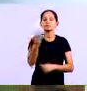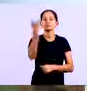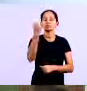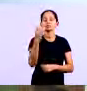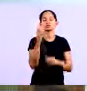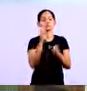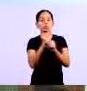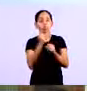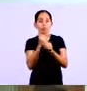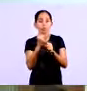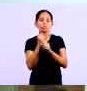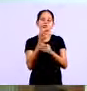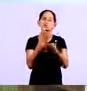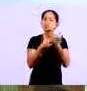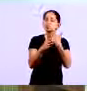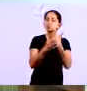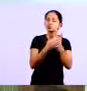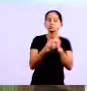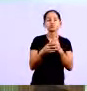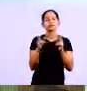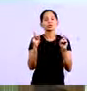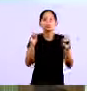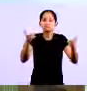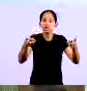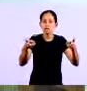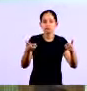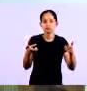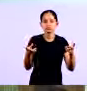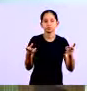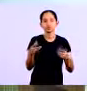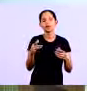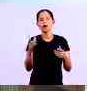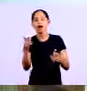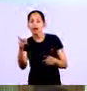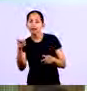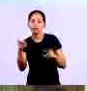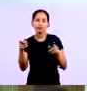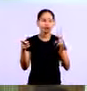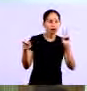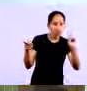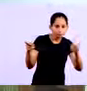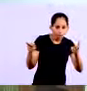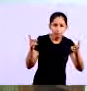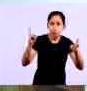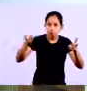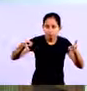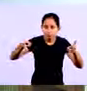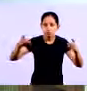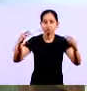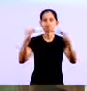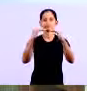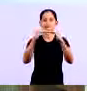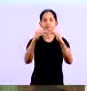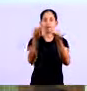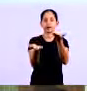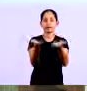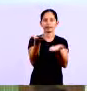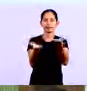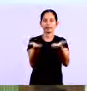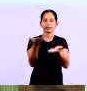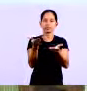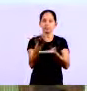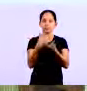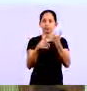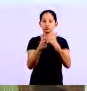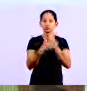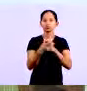as observem que elas se encontram elas são casadas uma complementa a outra que complementa a outra e assim vai então é importante que você faça os